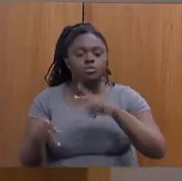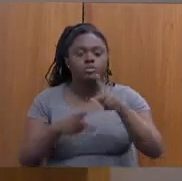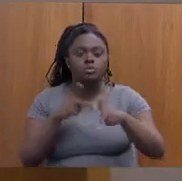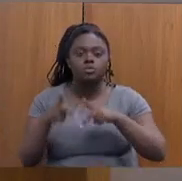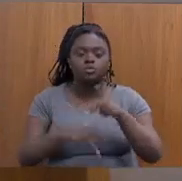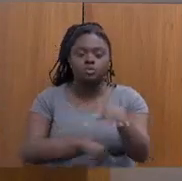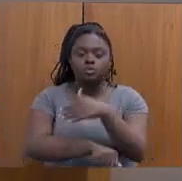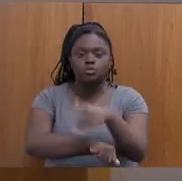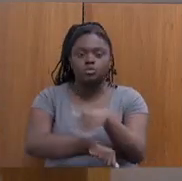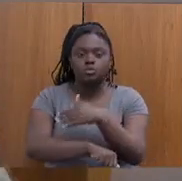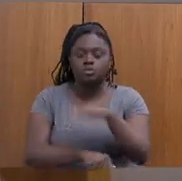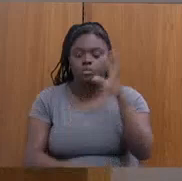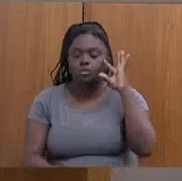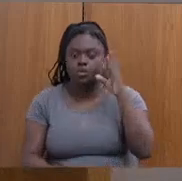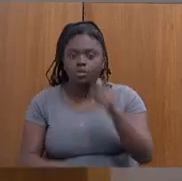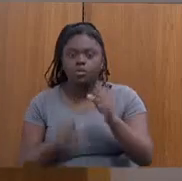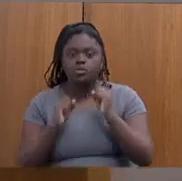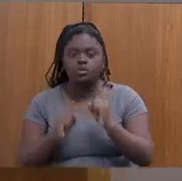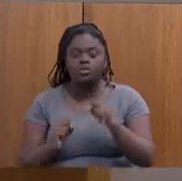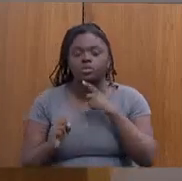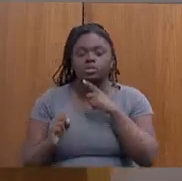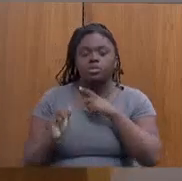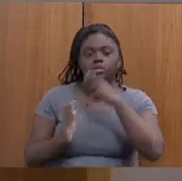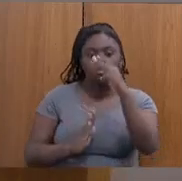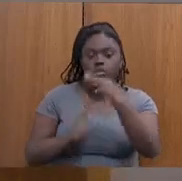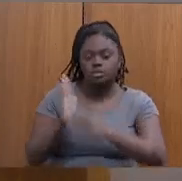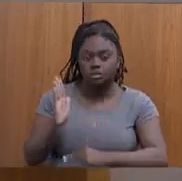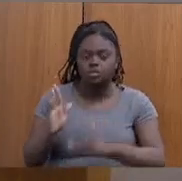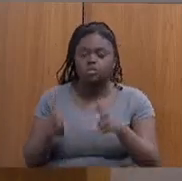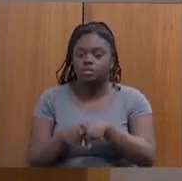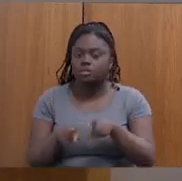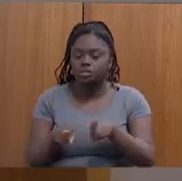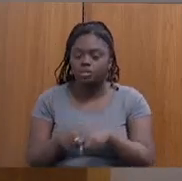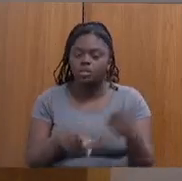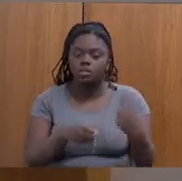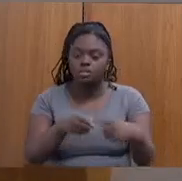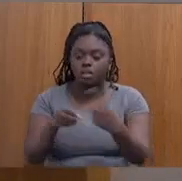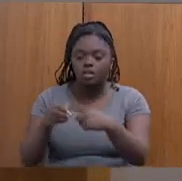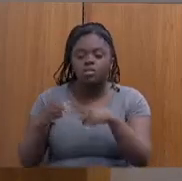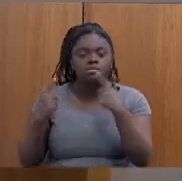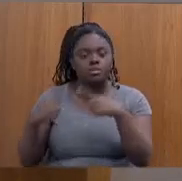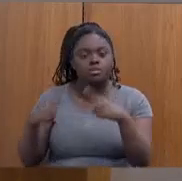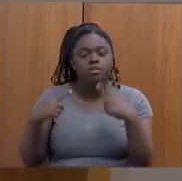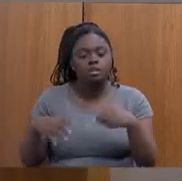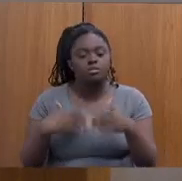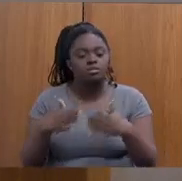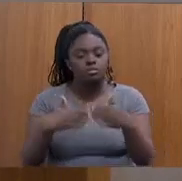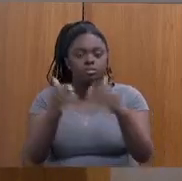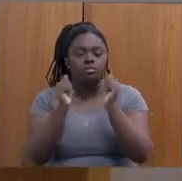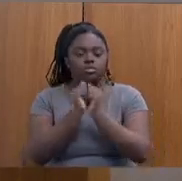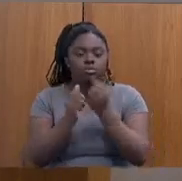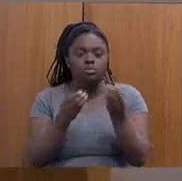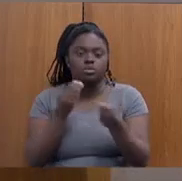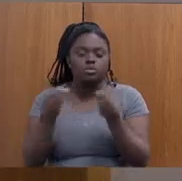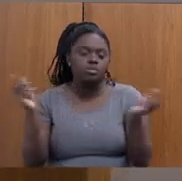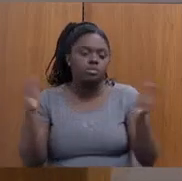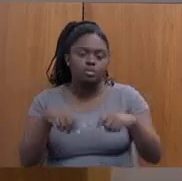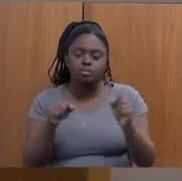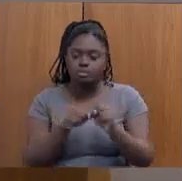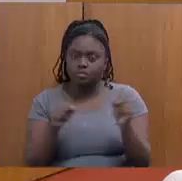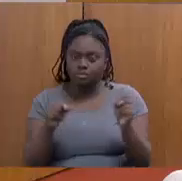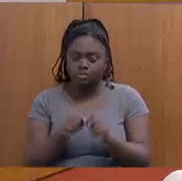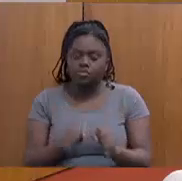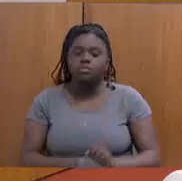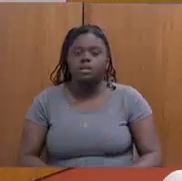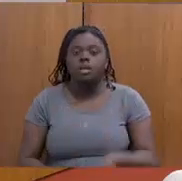eu acho que a gente pode ter uma metodologia e provocar os municípios e construir isso junto como podemos fazer. Viu também, deputada